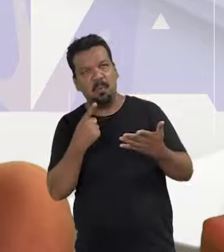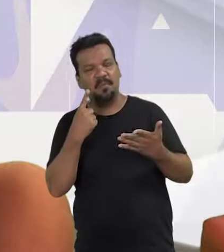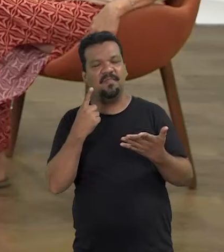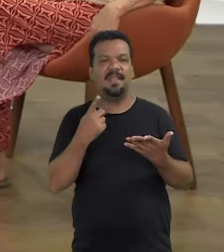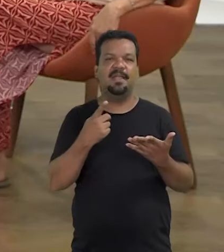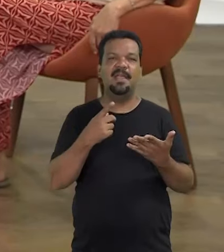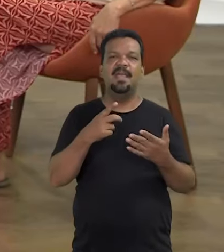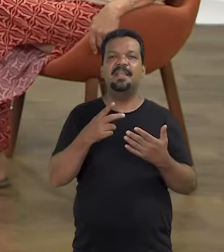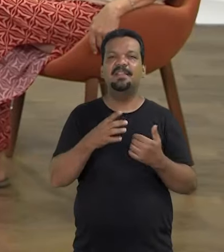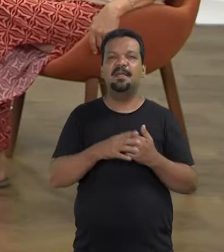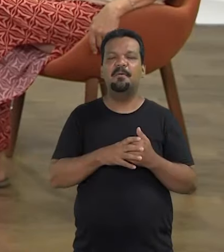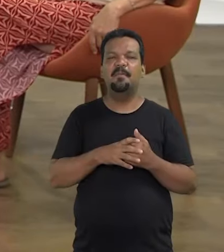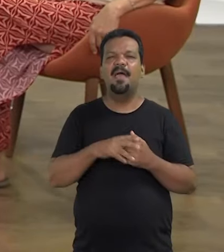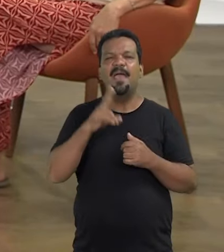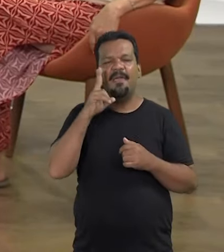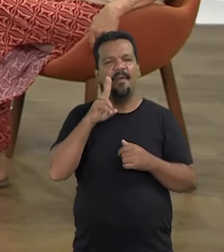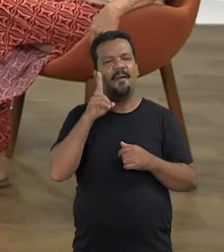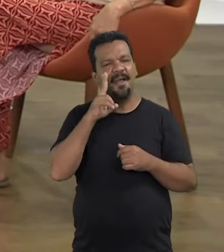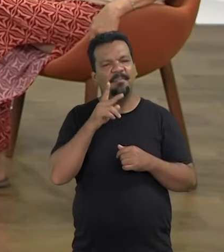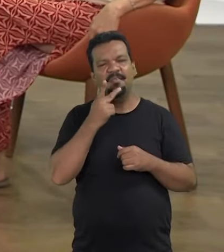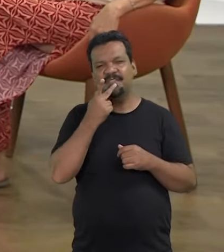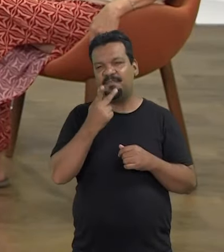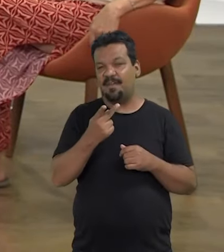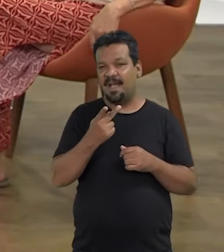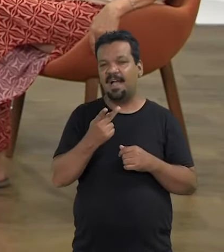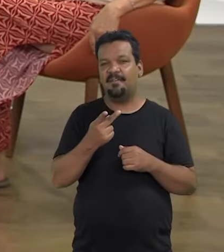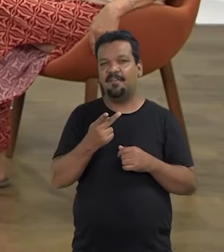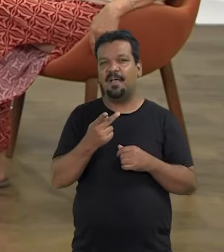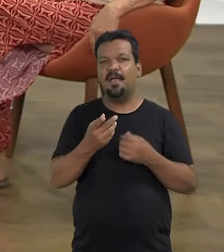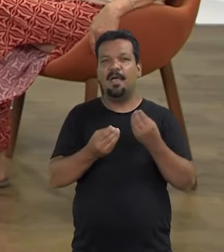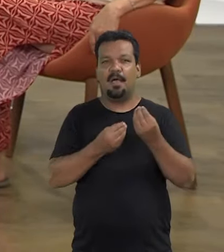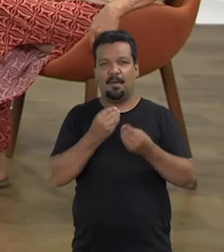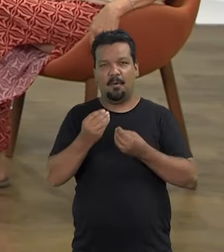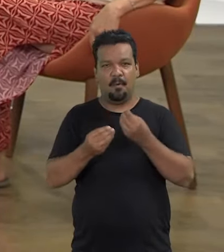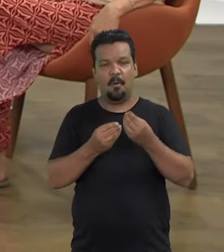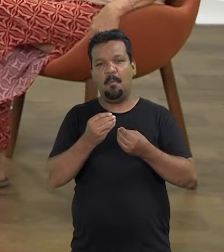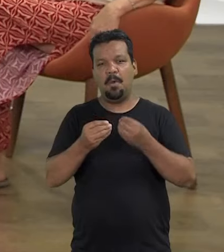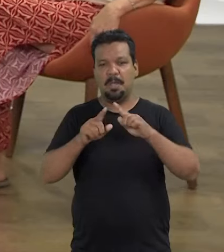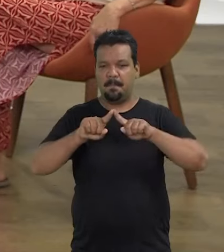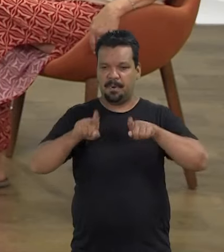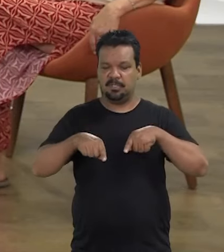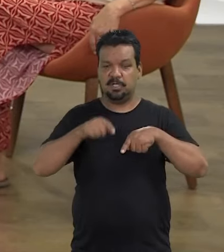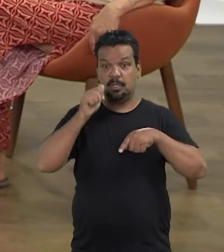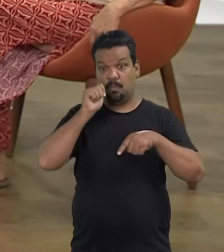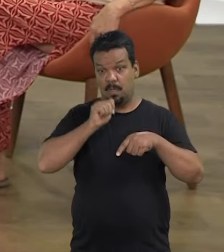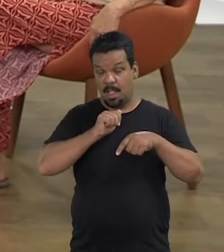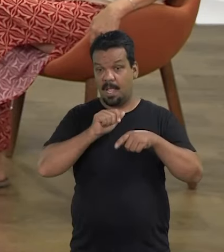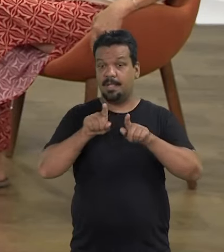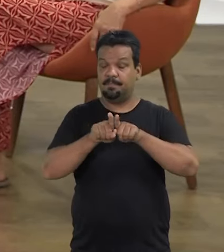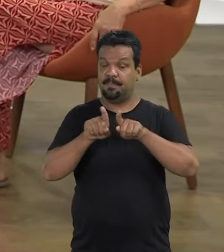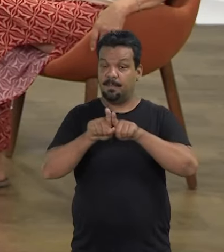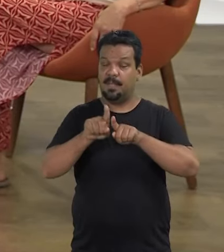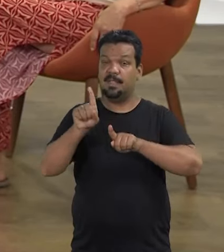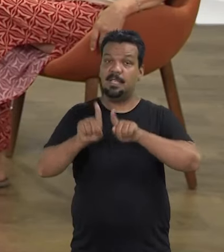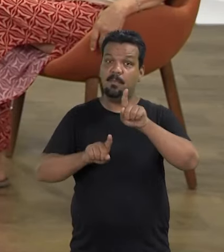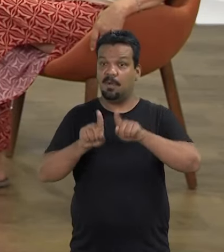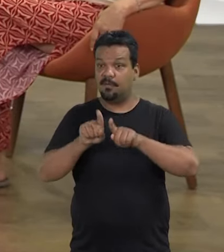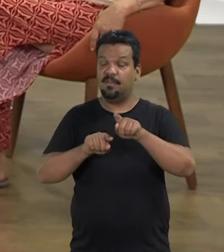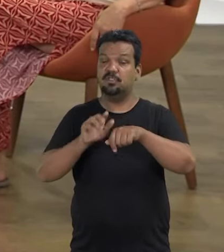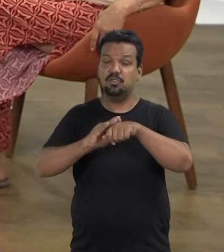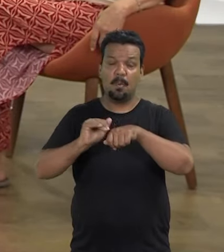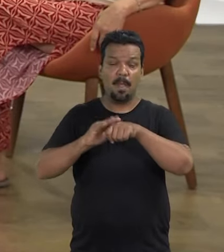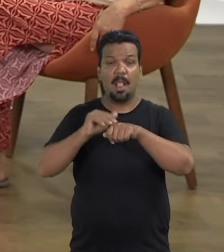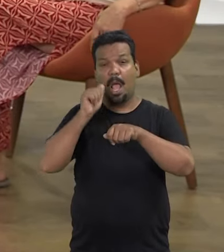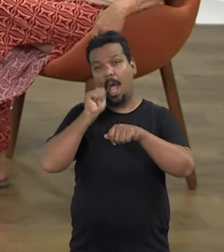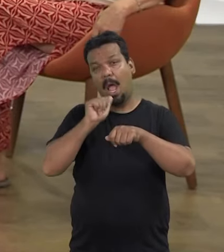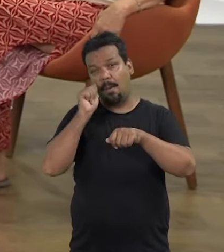Cristina, eu lembro de certa ocasião em que você falava, enquanto rede do projeto Mulher e Democracia,